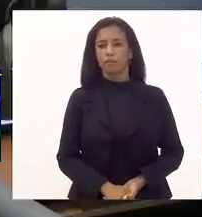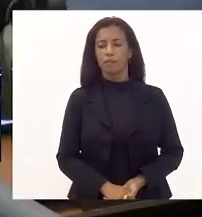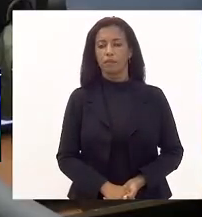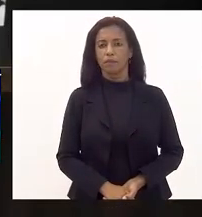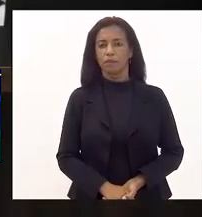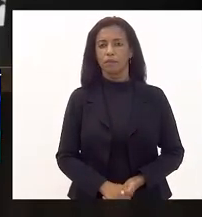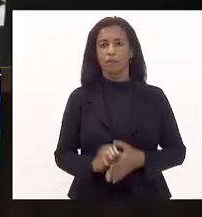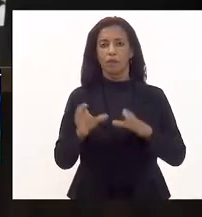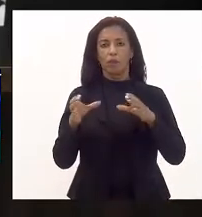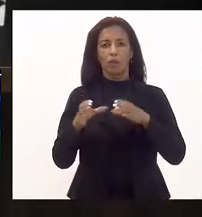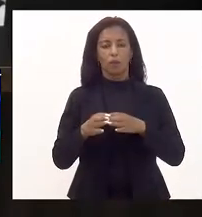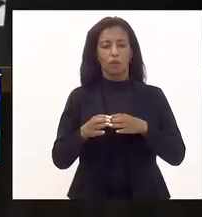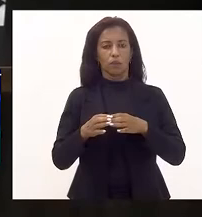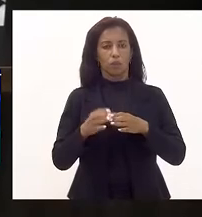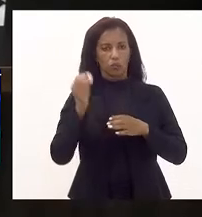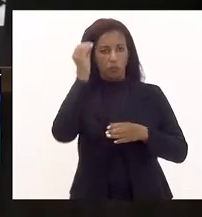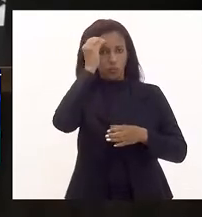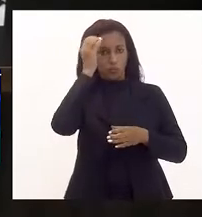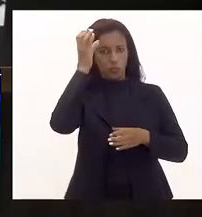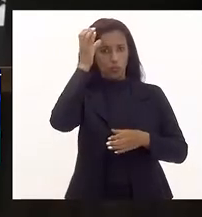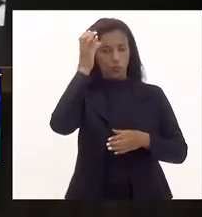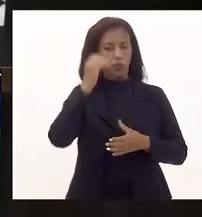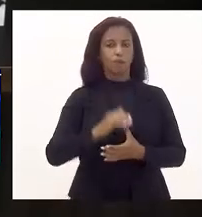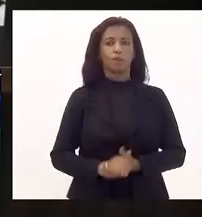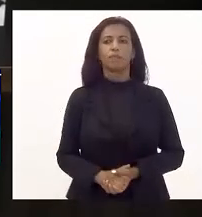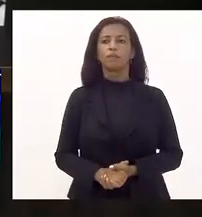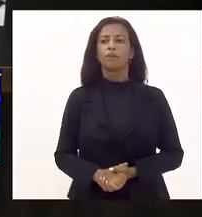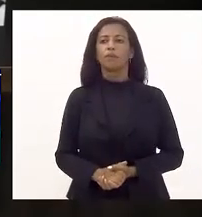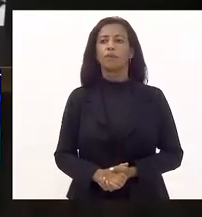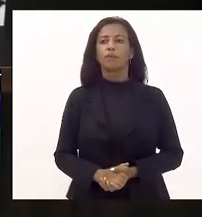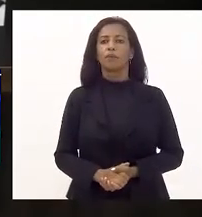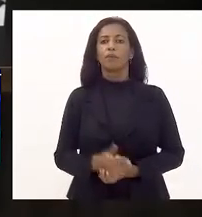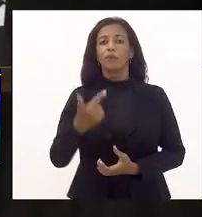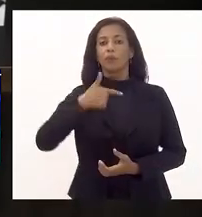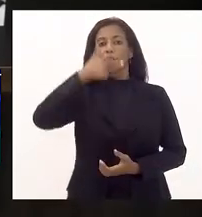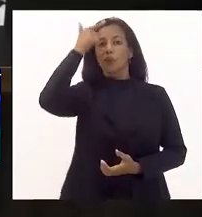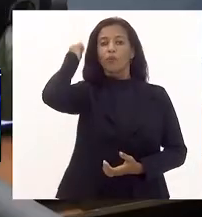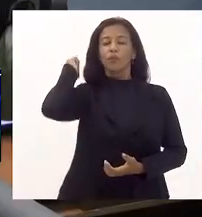Pela Comissão de Cultura, deputado Luiz Paulo.